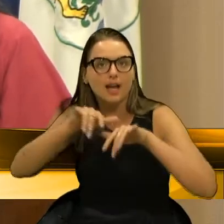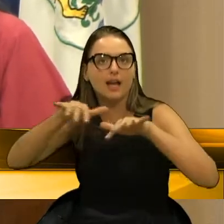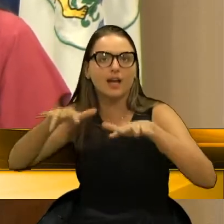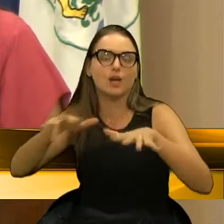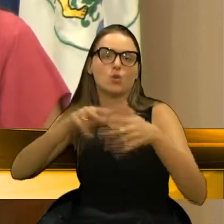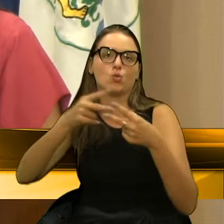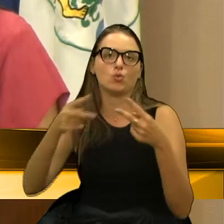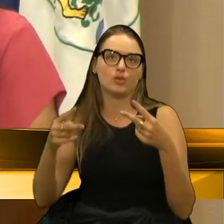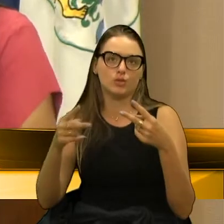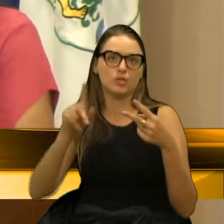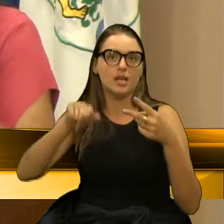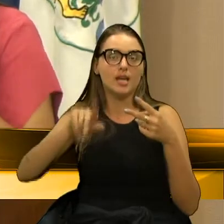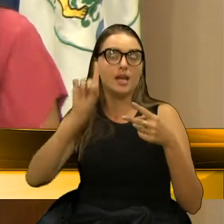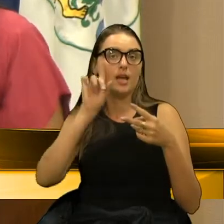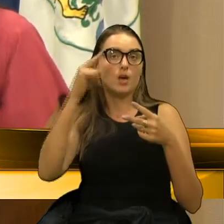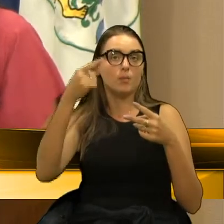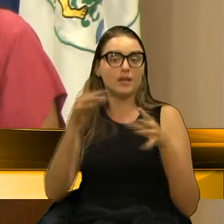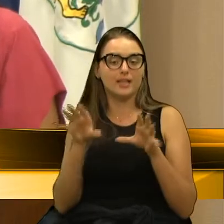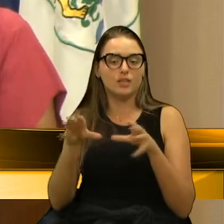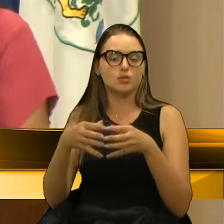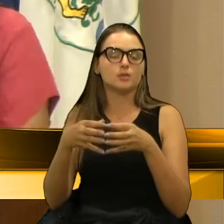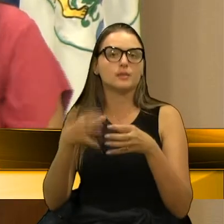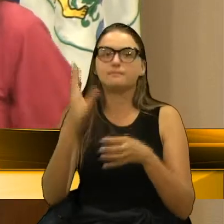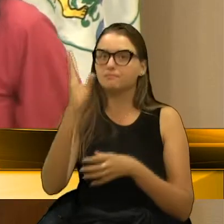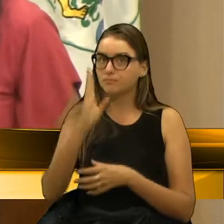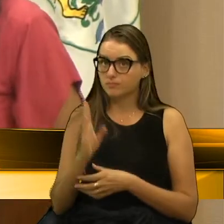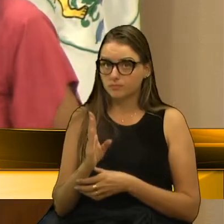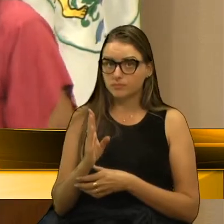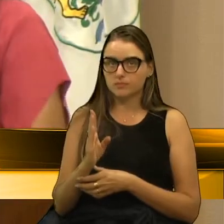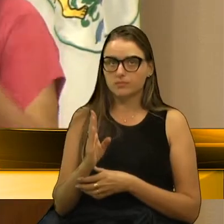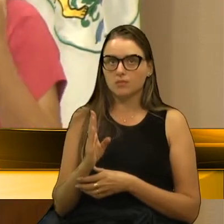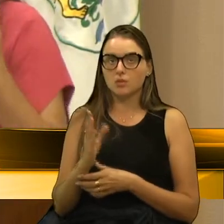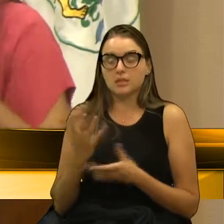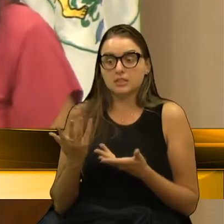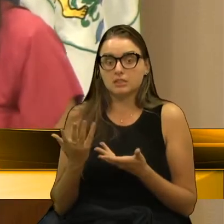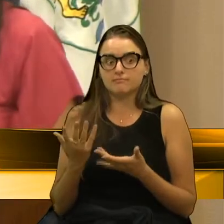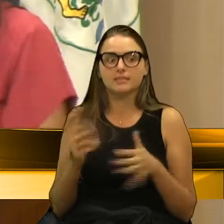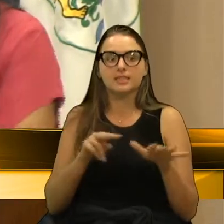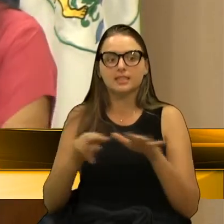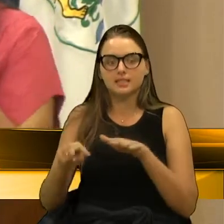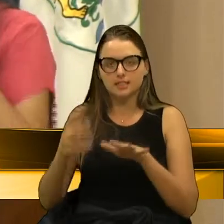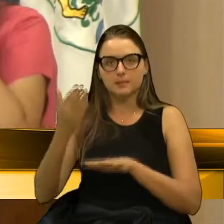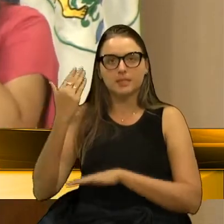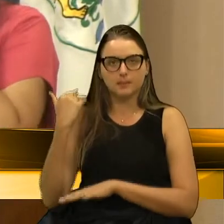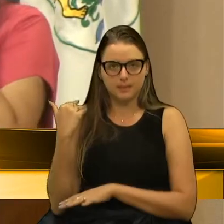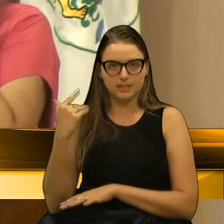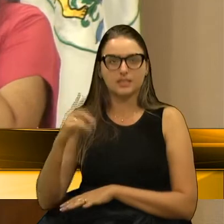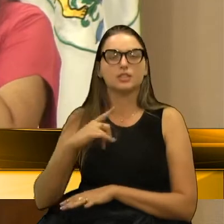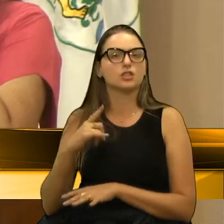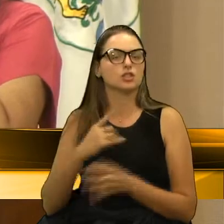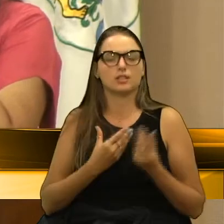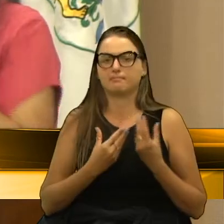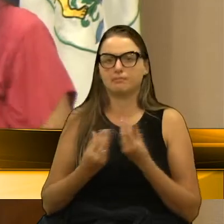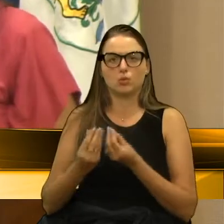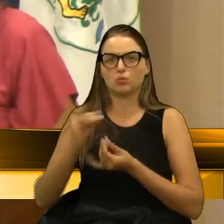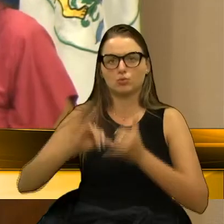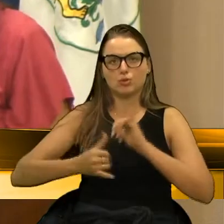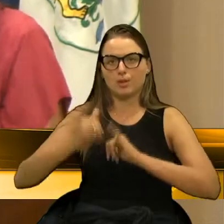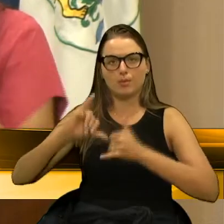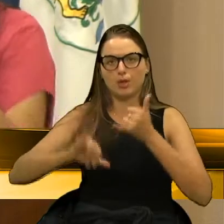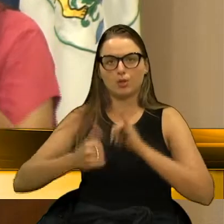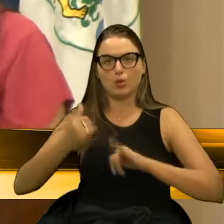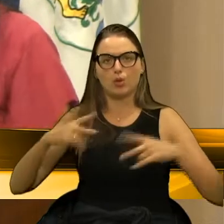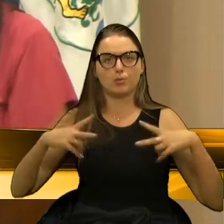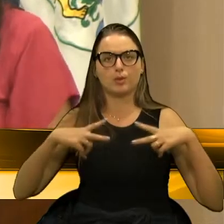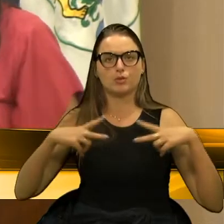Então, no Brasil, está sendo permitido isso. Uma ano passada tinha vários laboratórios particulares